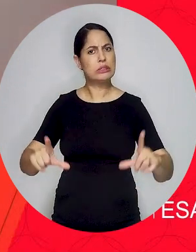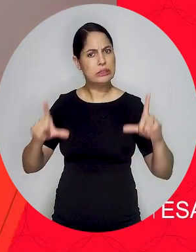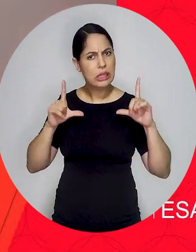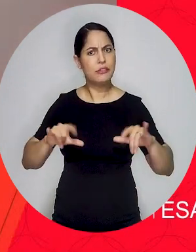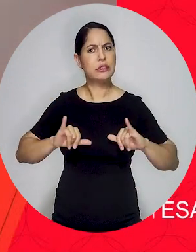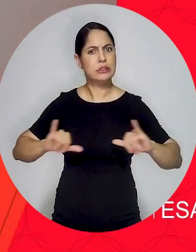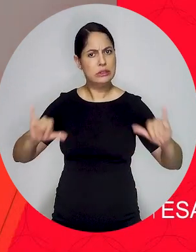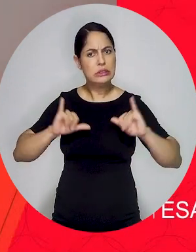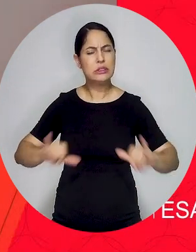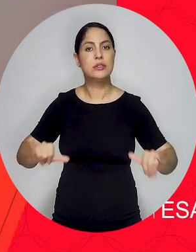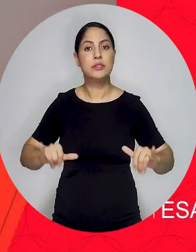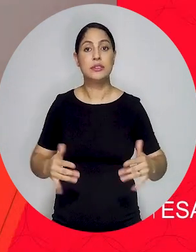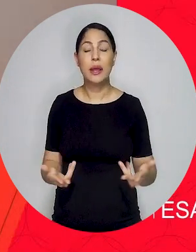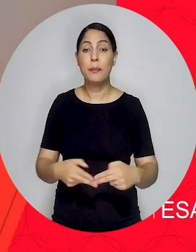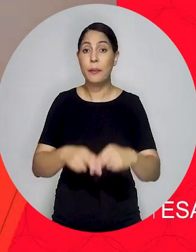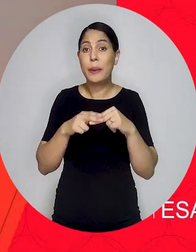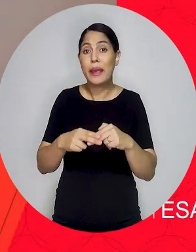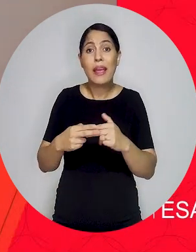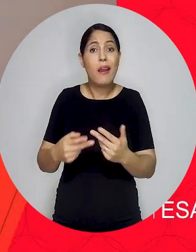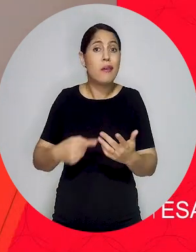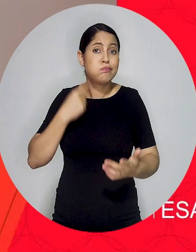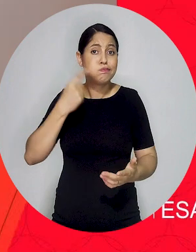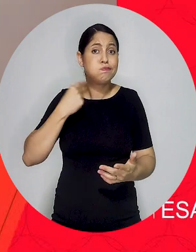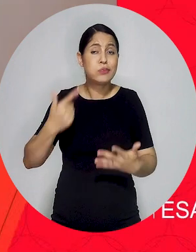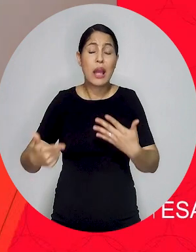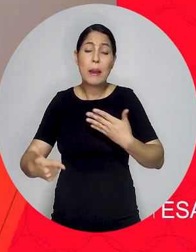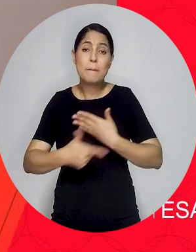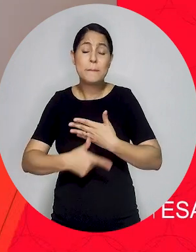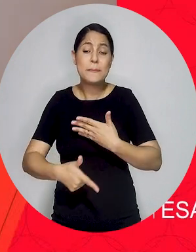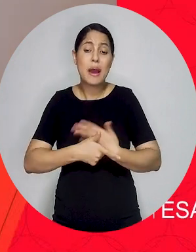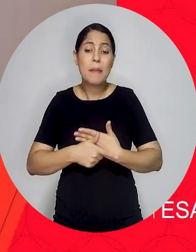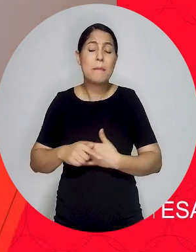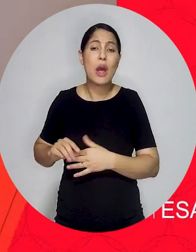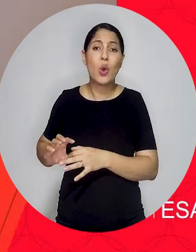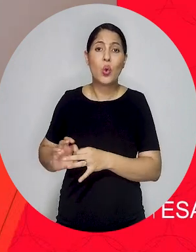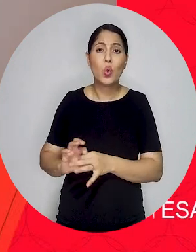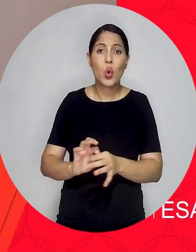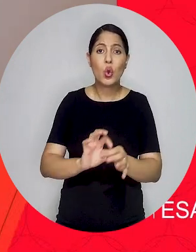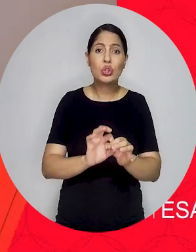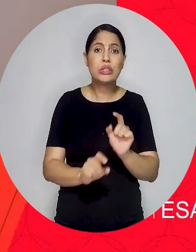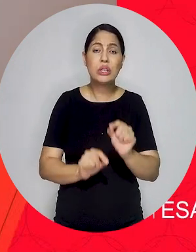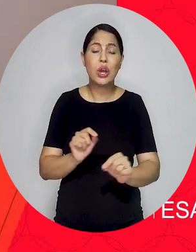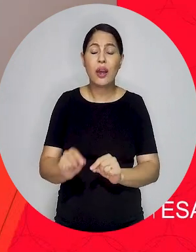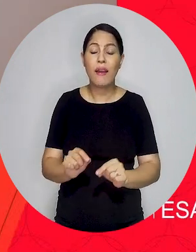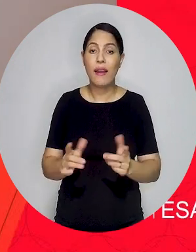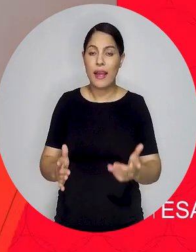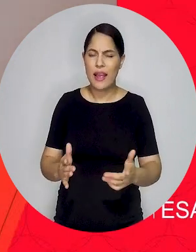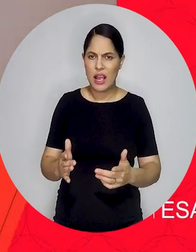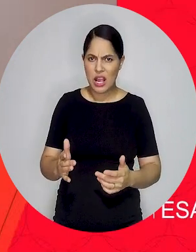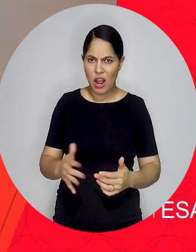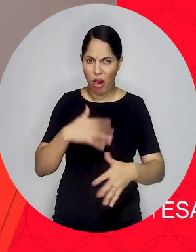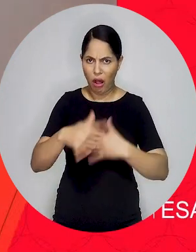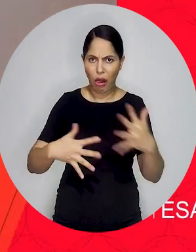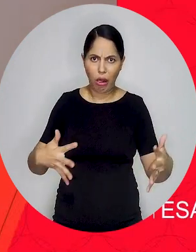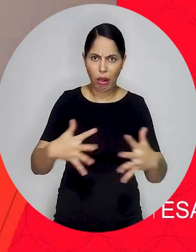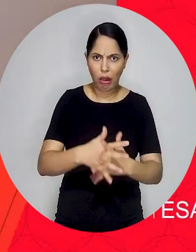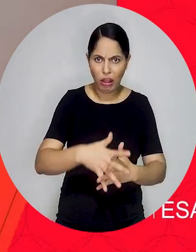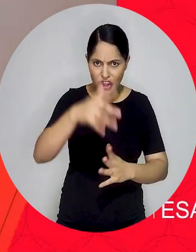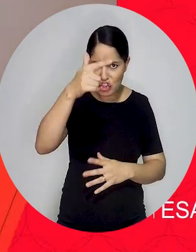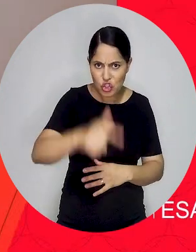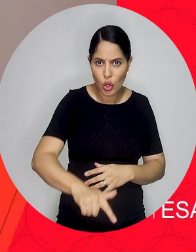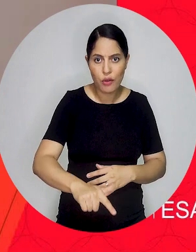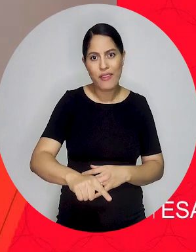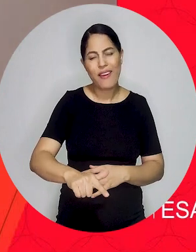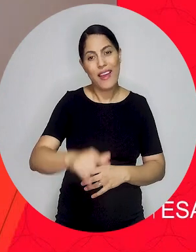isso que a gente quer dar ênfase. Muitas vezes os advogados têm uma posição e têm um papel ativo para a prevenção de novos